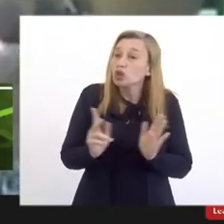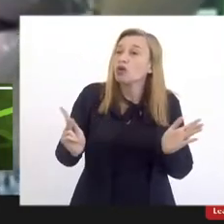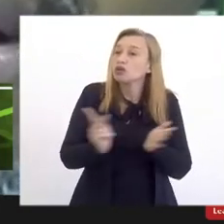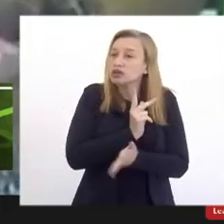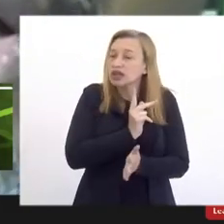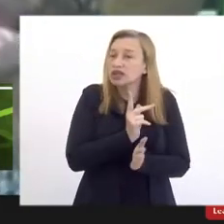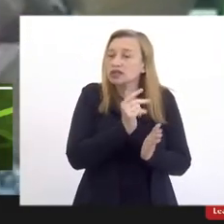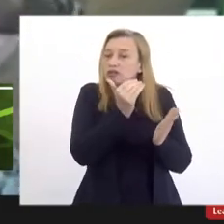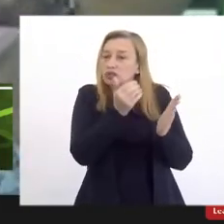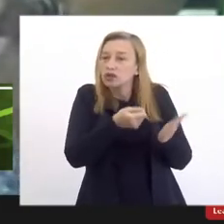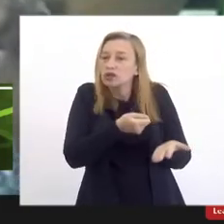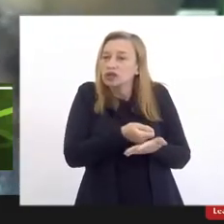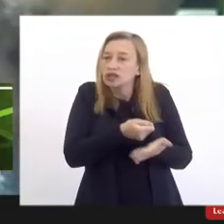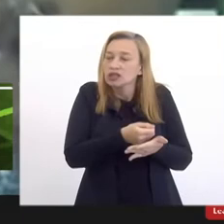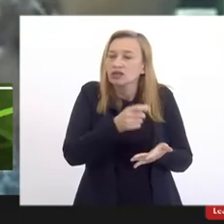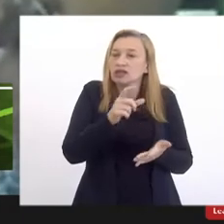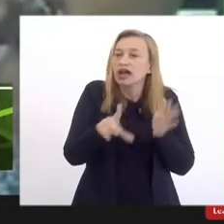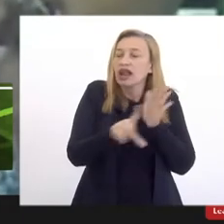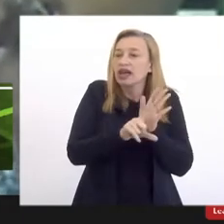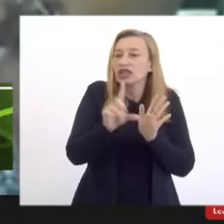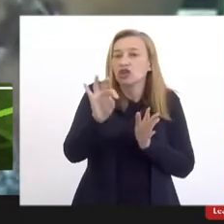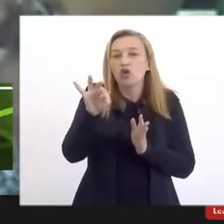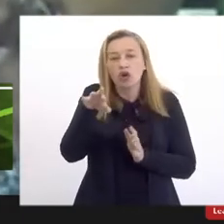imposição legal da lei de cotas, ponto.